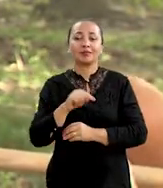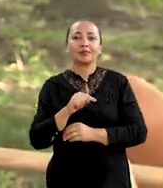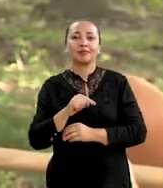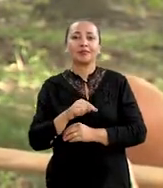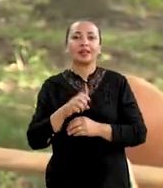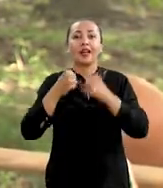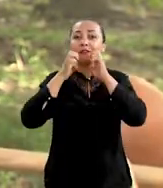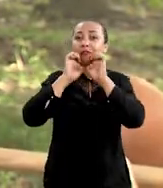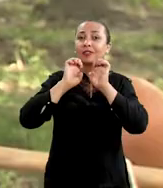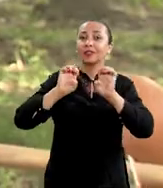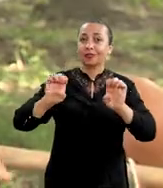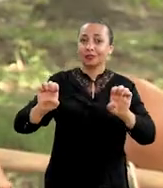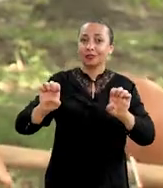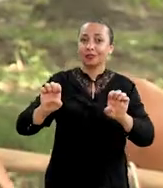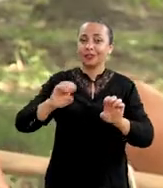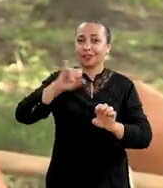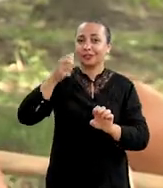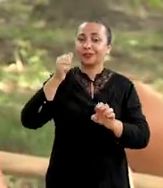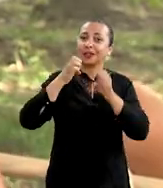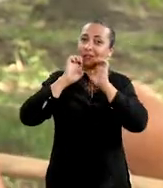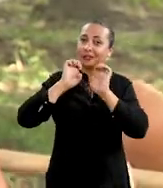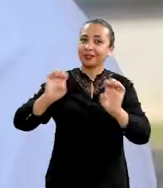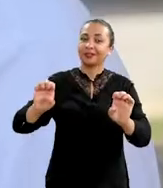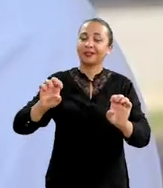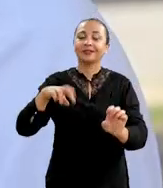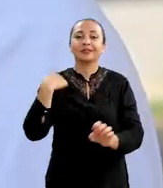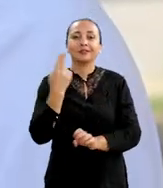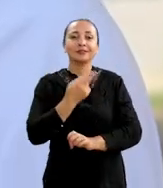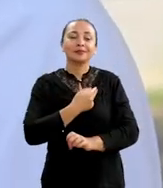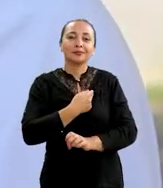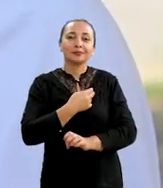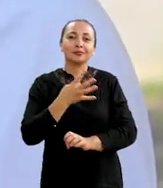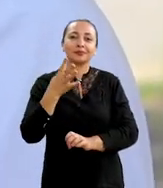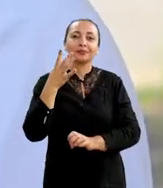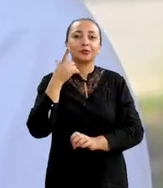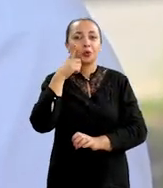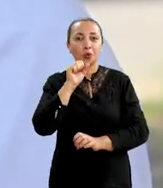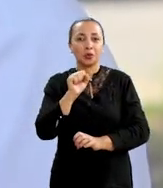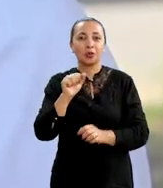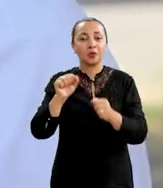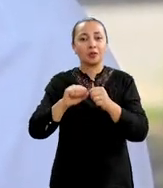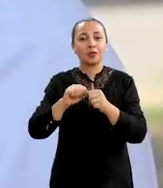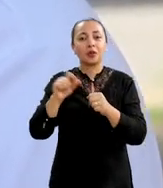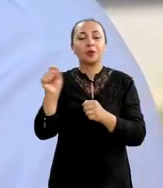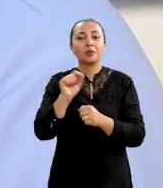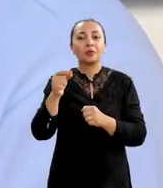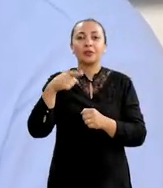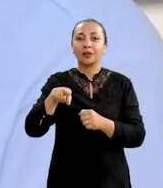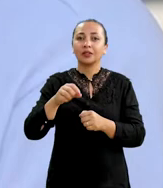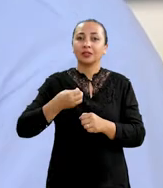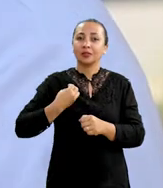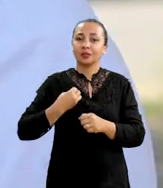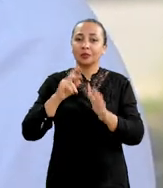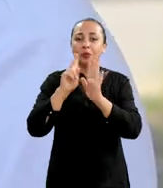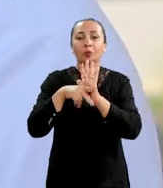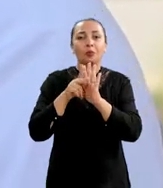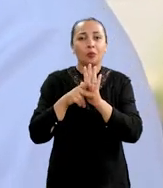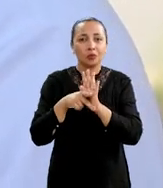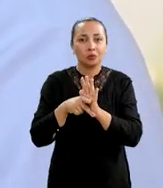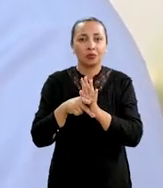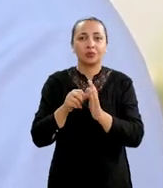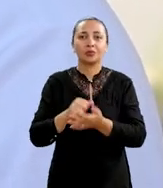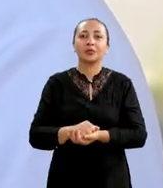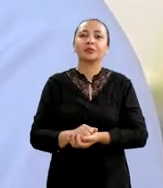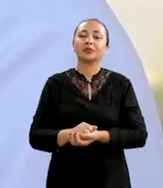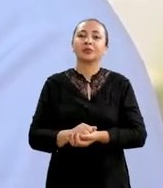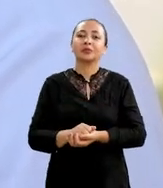era evangélica, ela é evangélica. A gente conseguiu fazer com que ela participasse desse